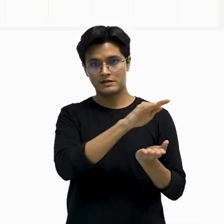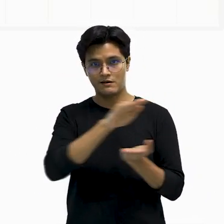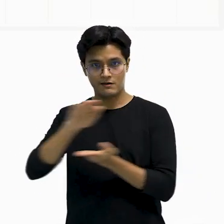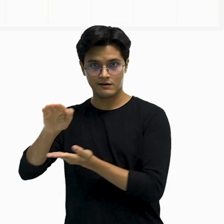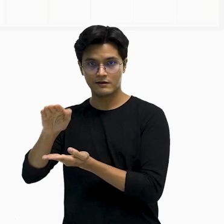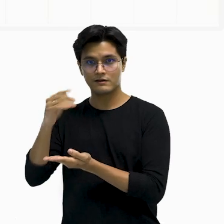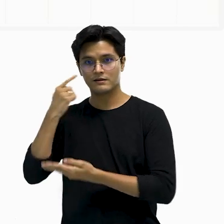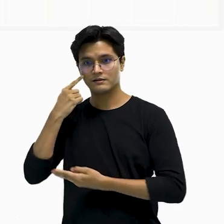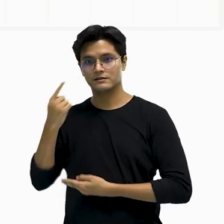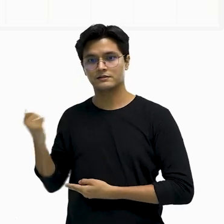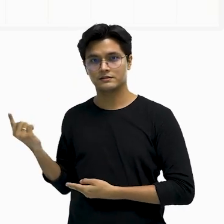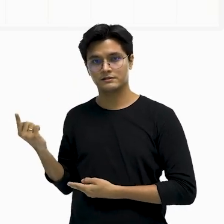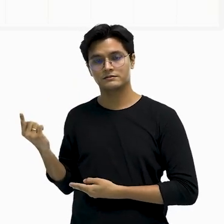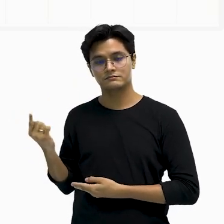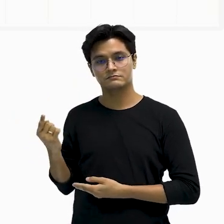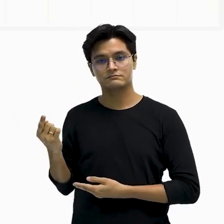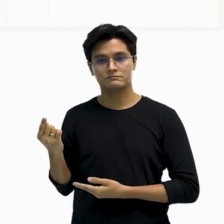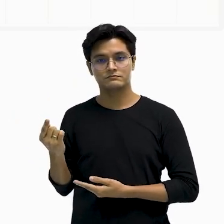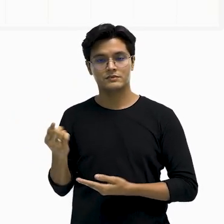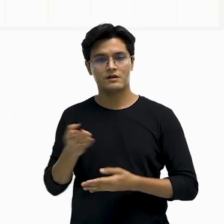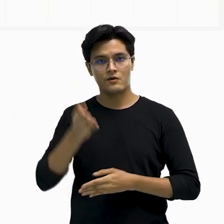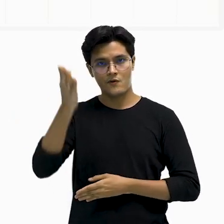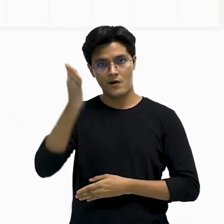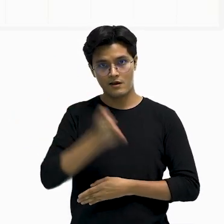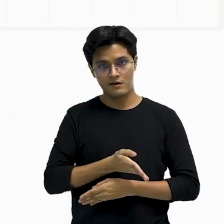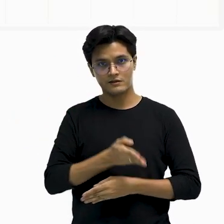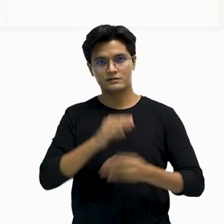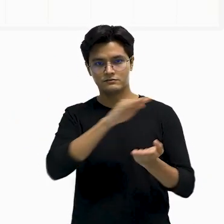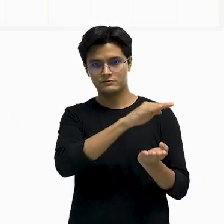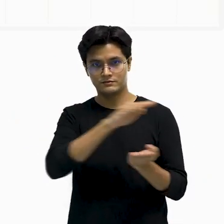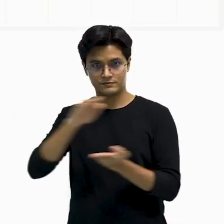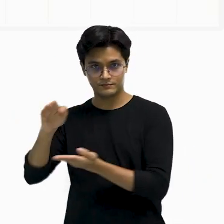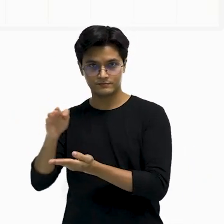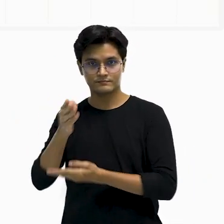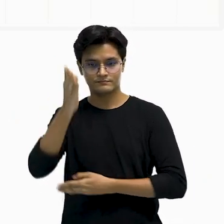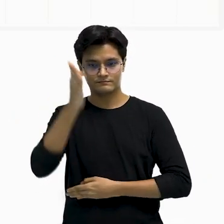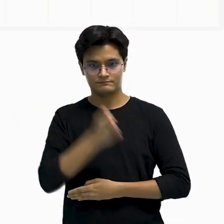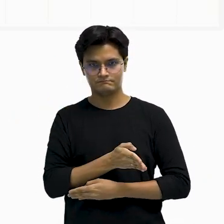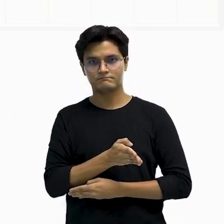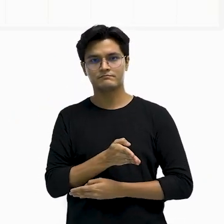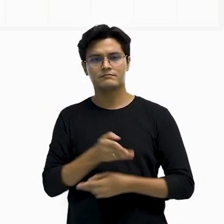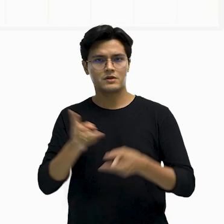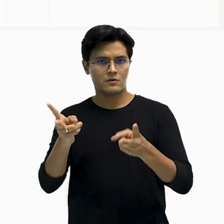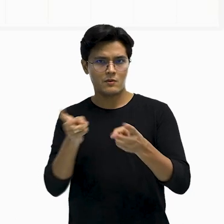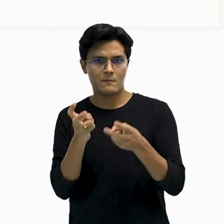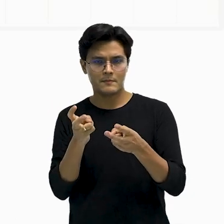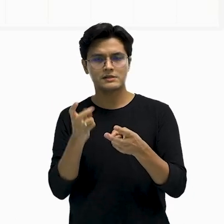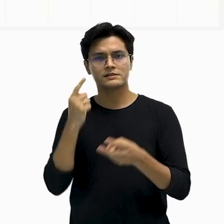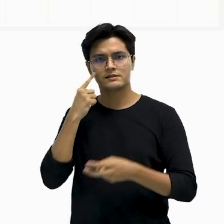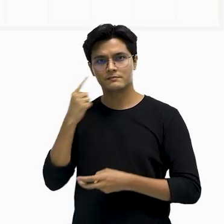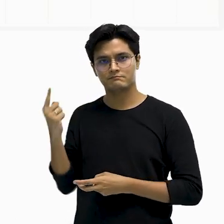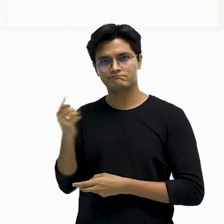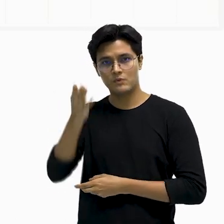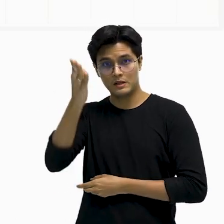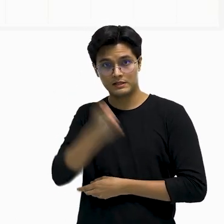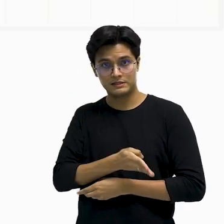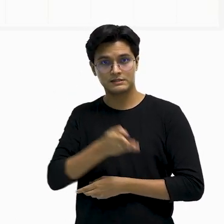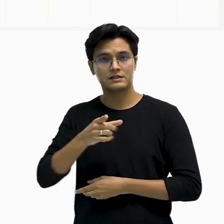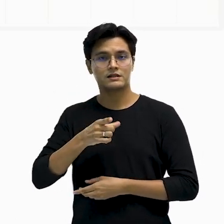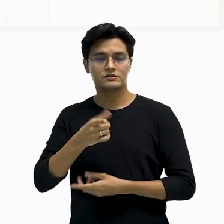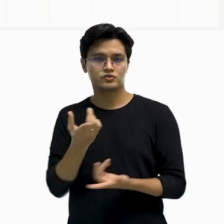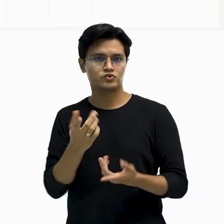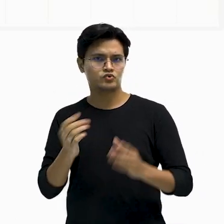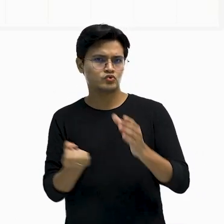E aí eu vou traçar uma terceira reta aqui. Veja, quando eu traço essa terceira reta, eu tenho a